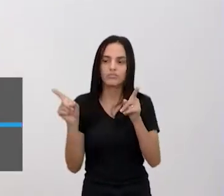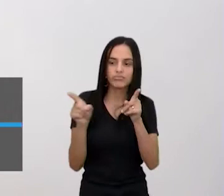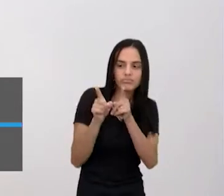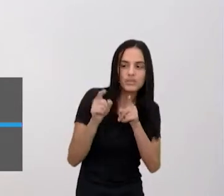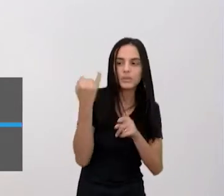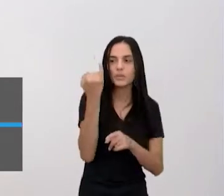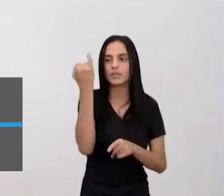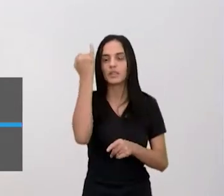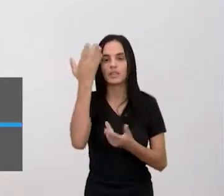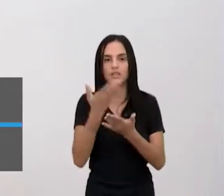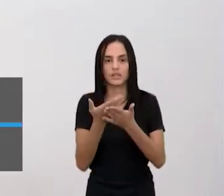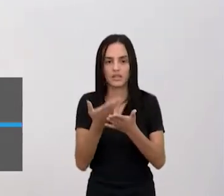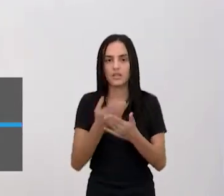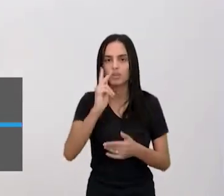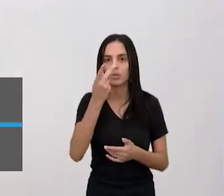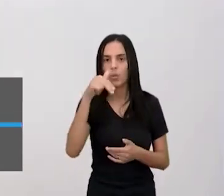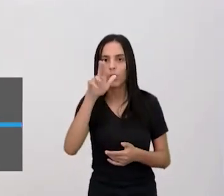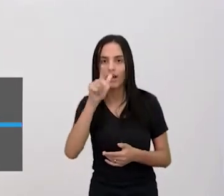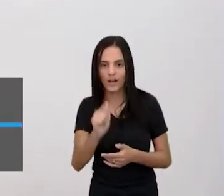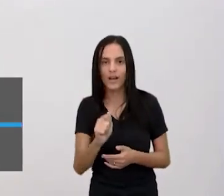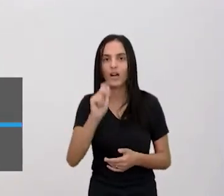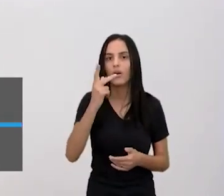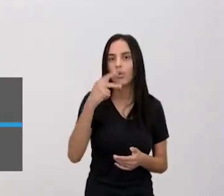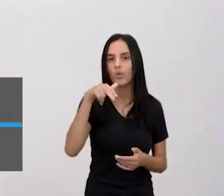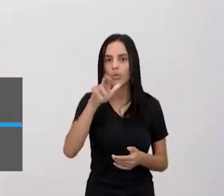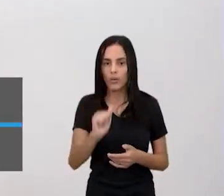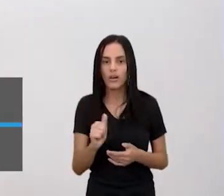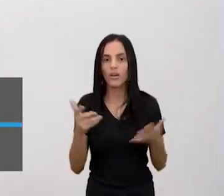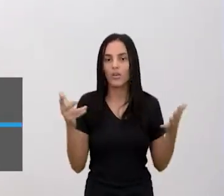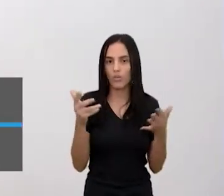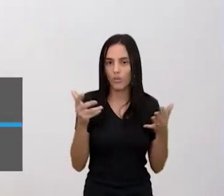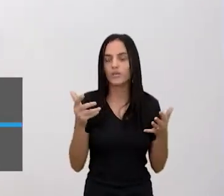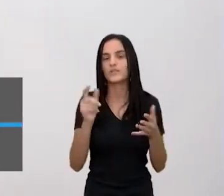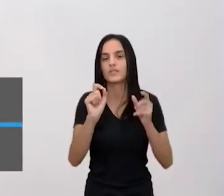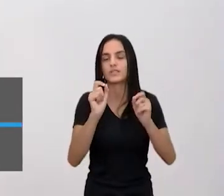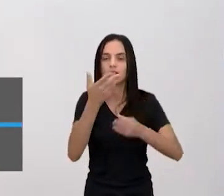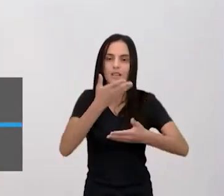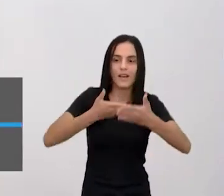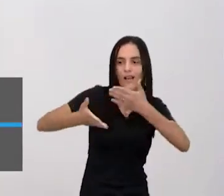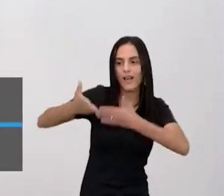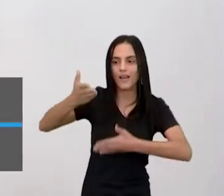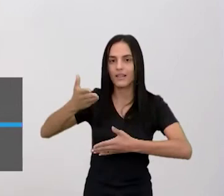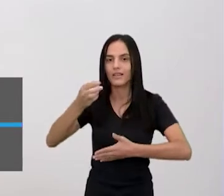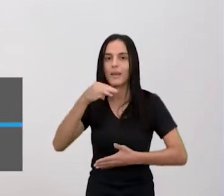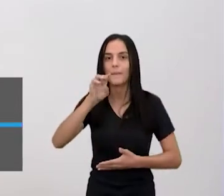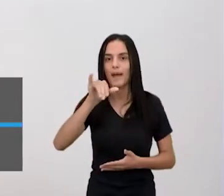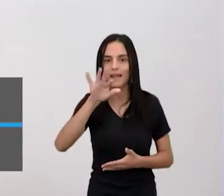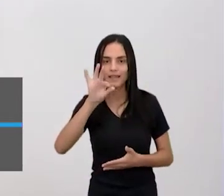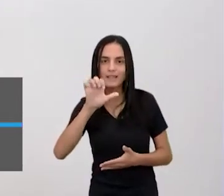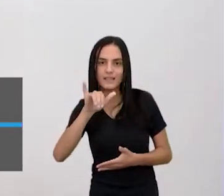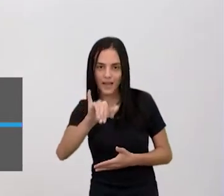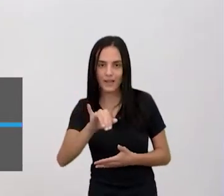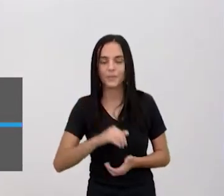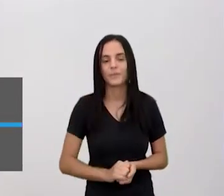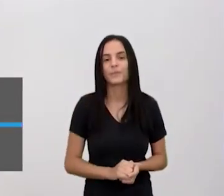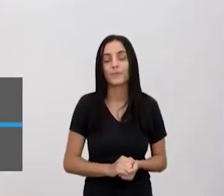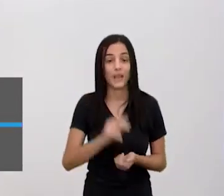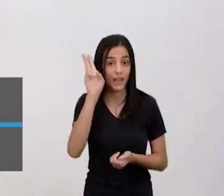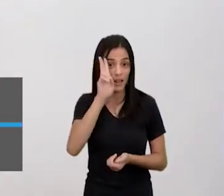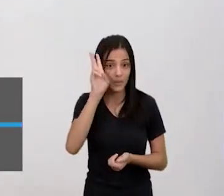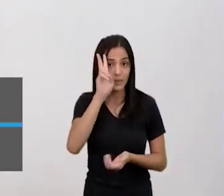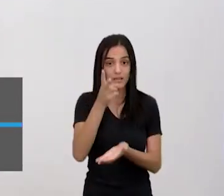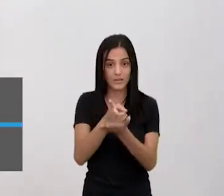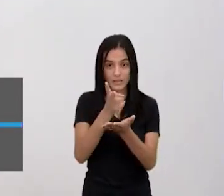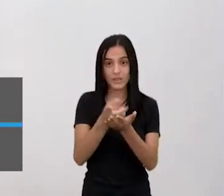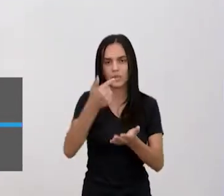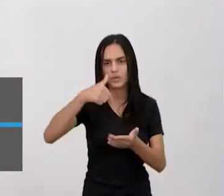de capoeira e uca-ruca e hoje vai ser de Karatê e Muay Thai. Lembrando sempre que